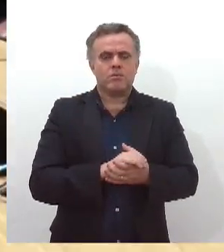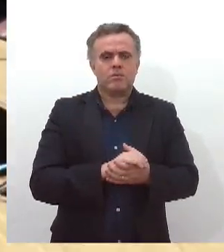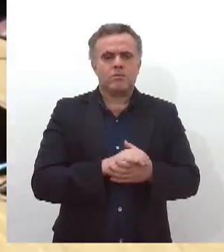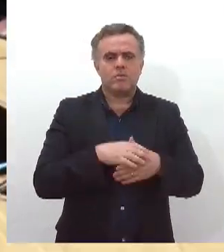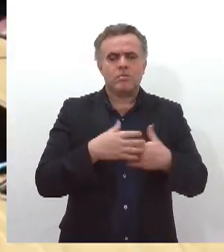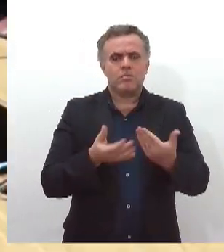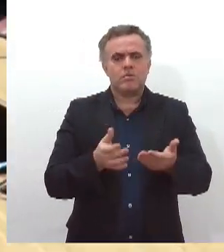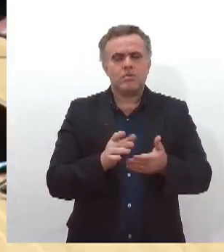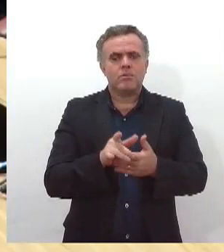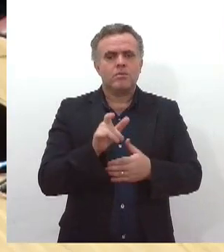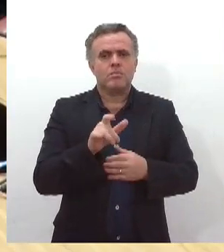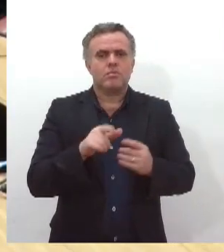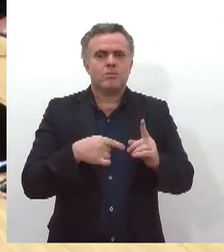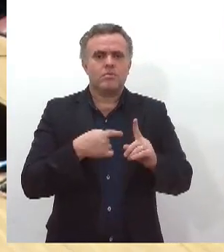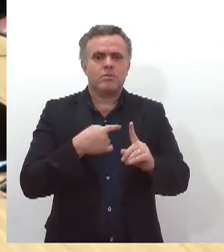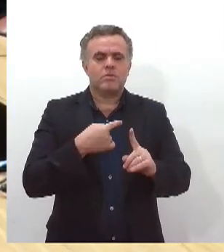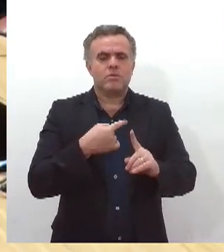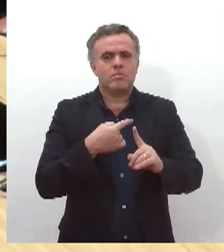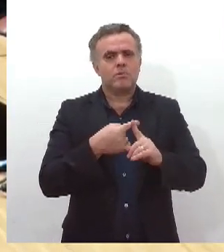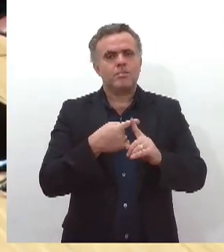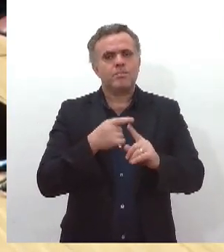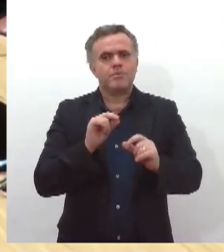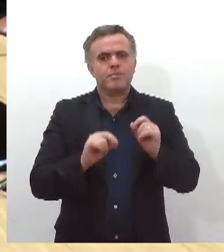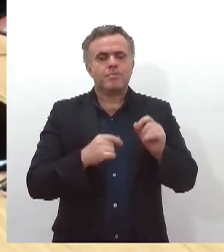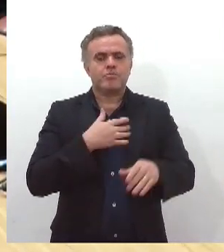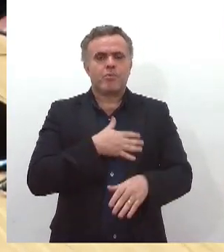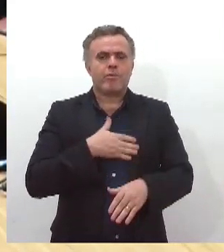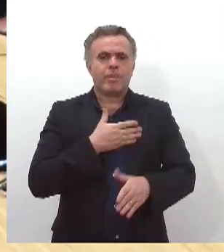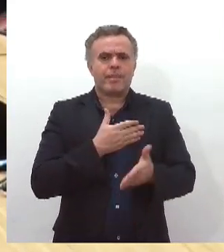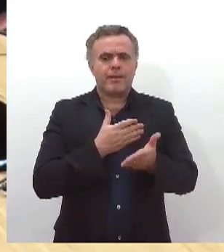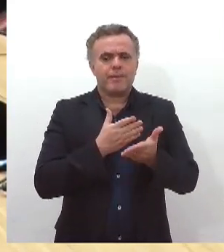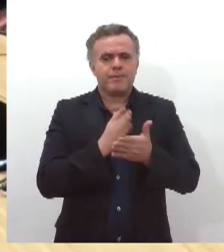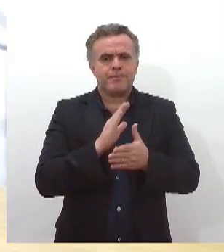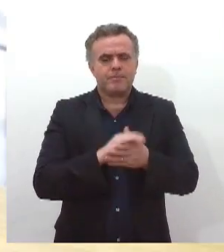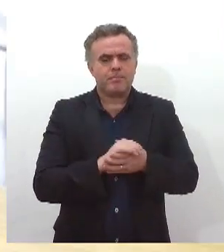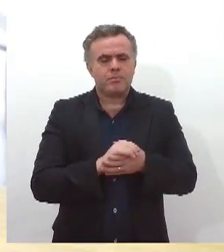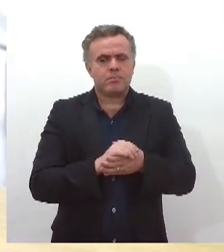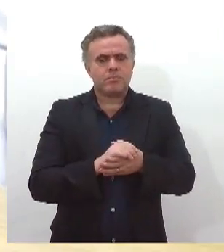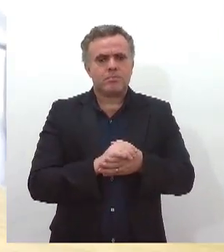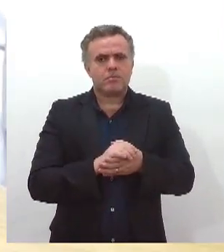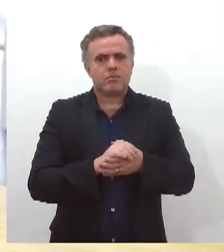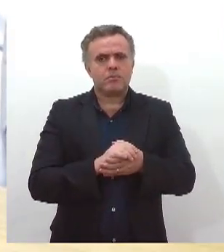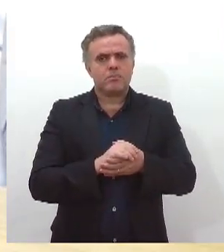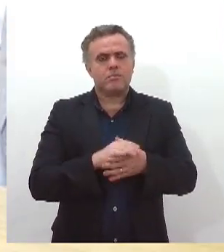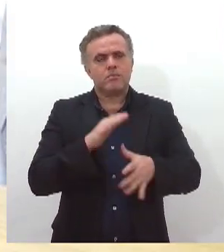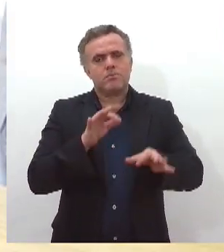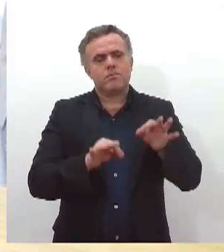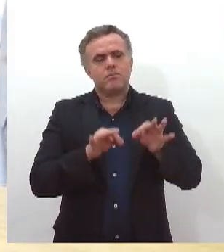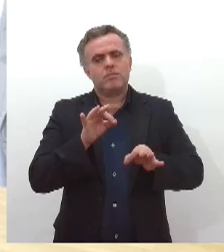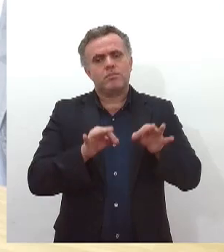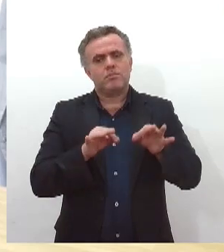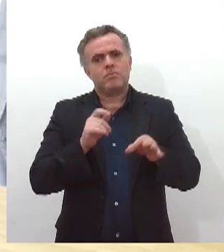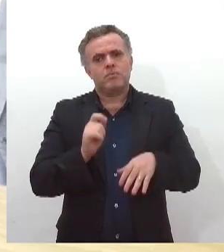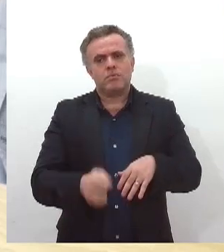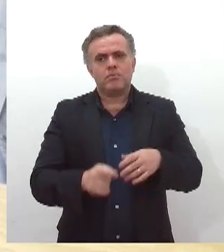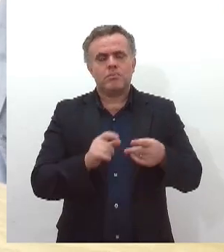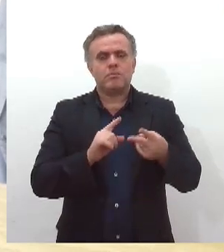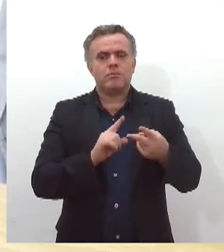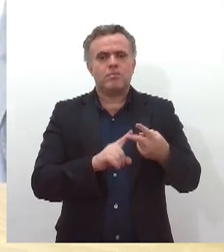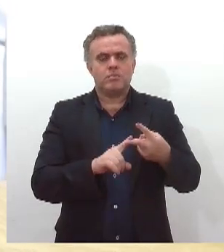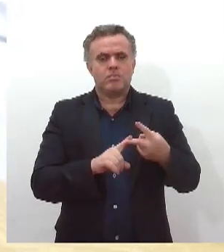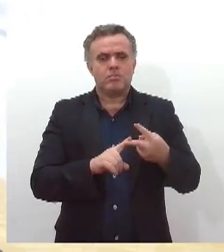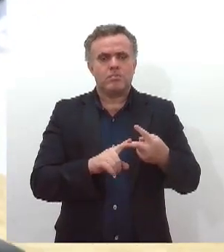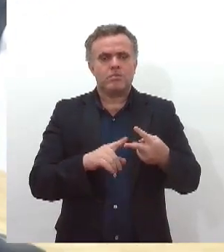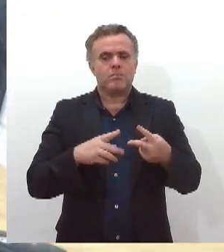os deputados também apreciaram e aprovaram projetos do Poder Judiciário, do Tribunal de Contas e do Ministério Público de Sergipe,